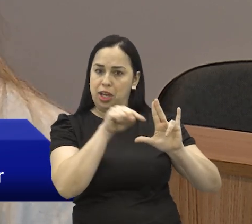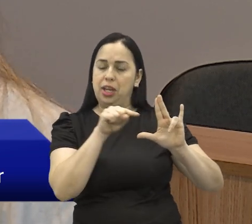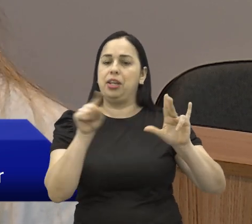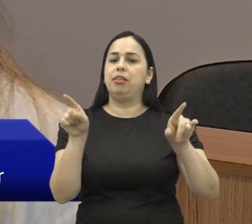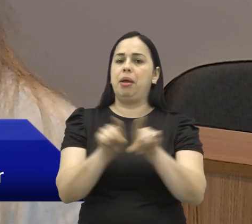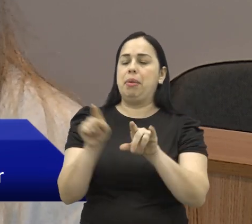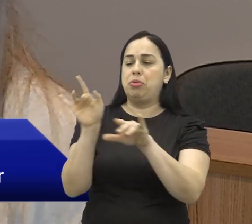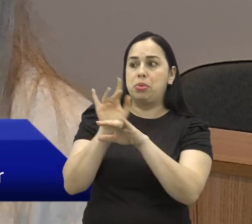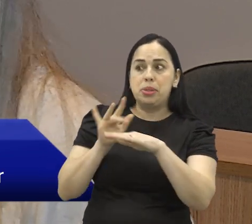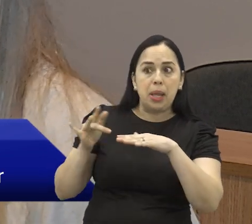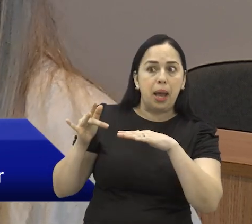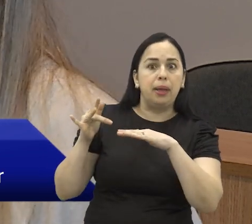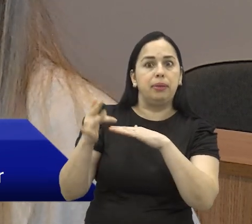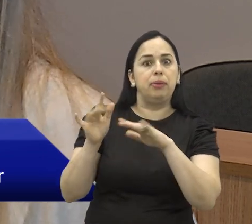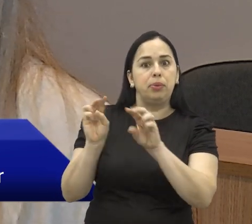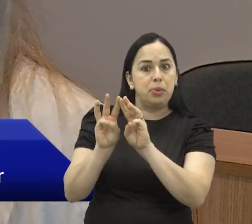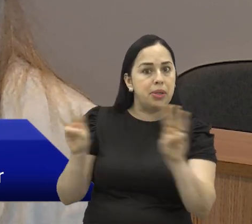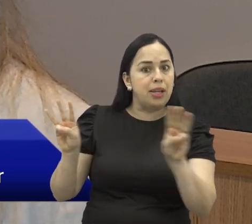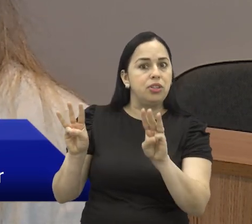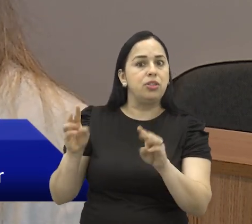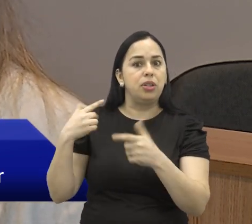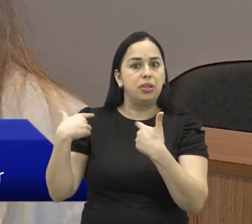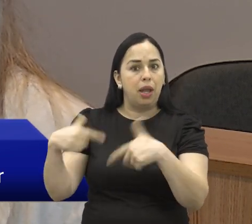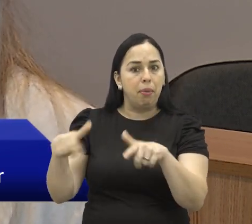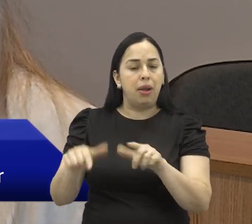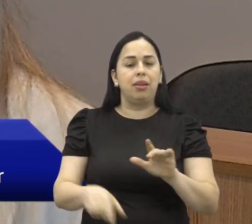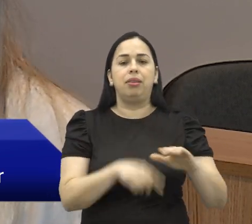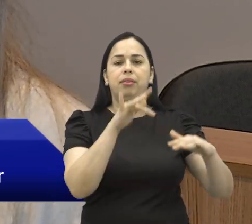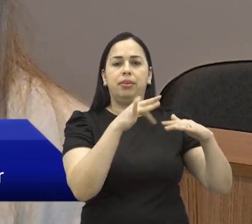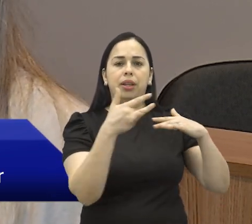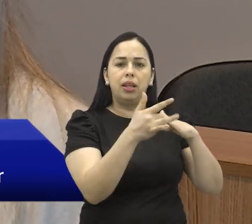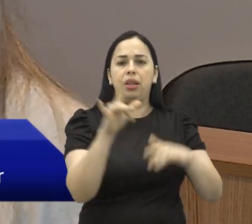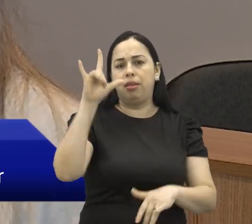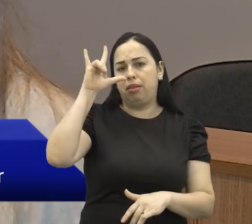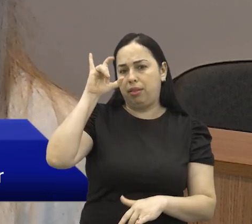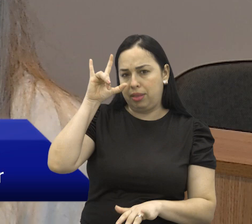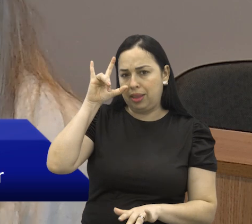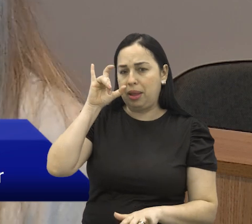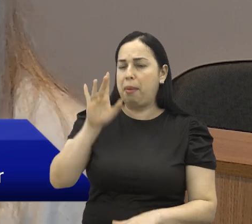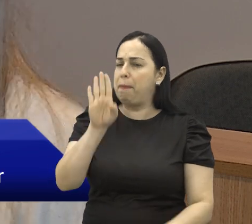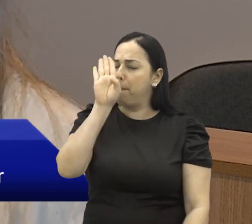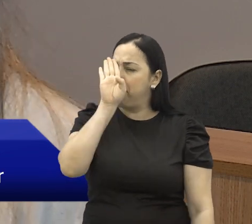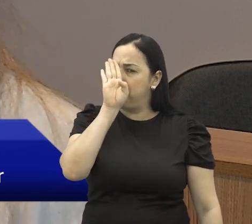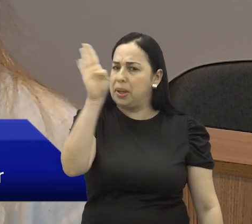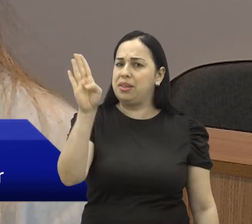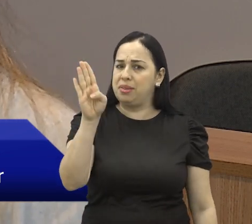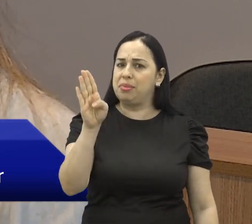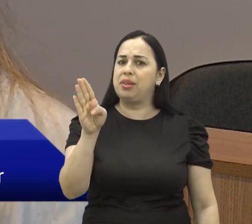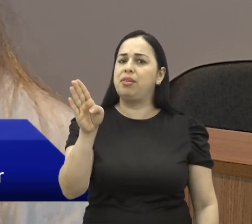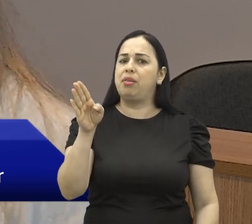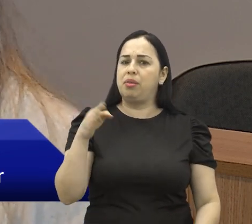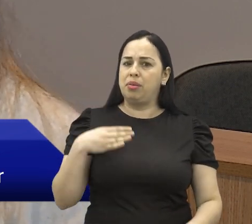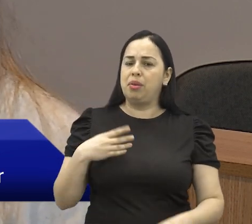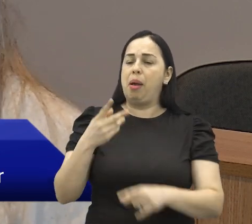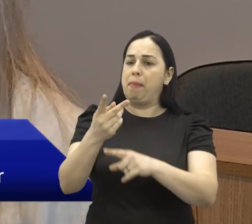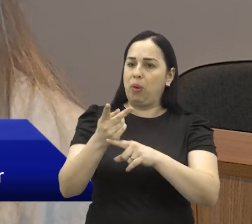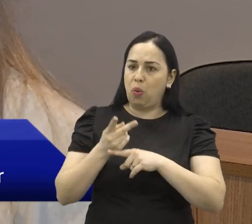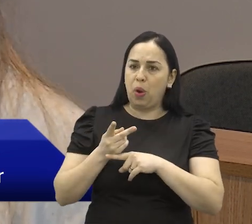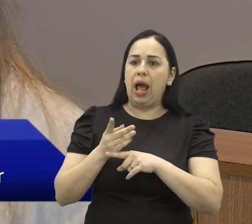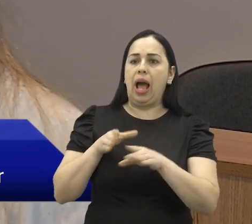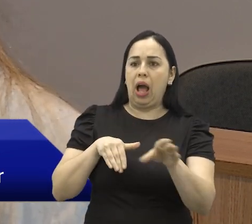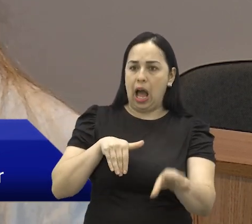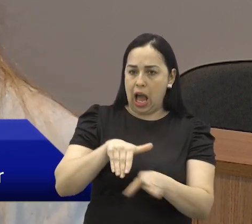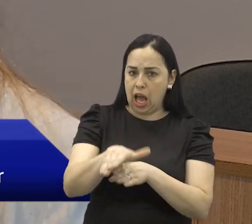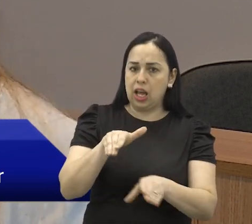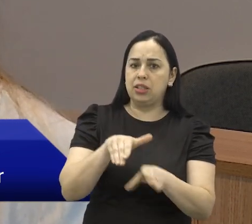É site de emprego, redes sociais, Instagram e, principalmente, né? Nossa consultoria. Nossa